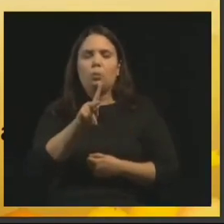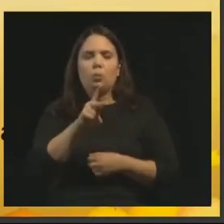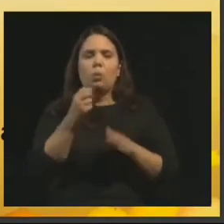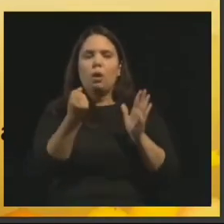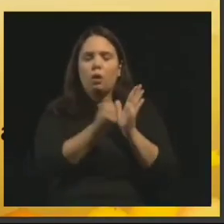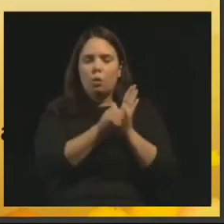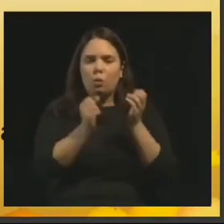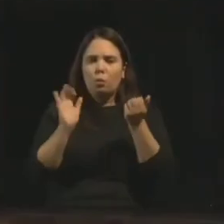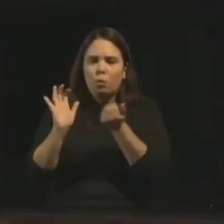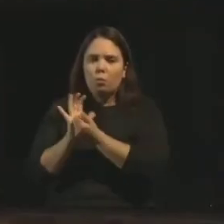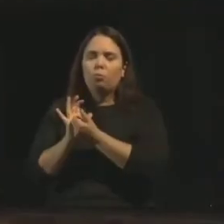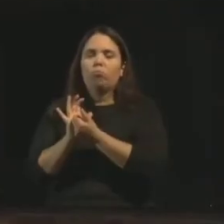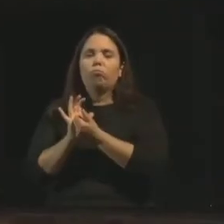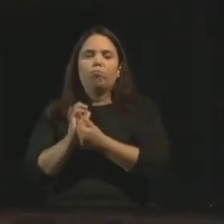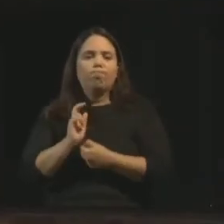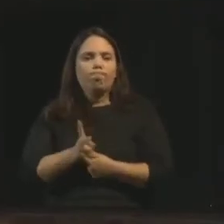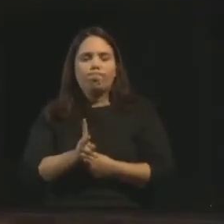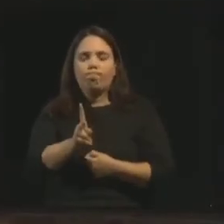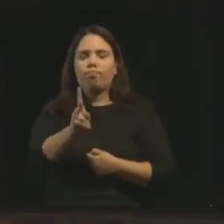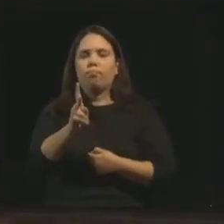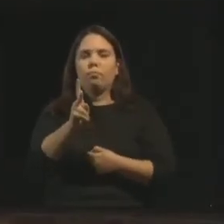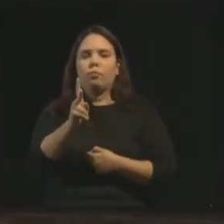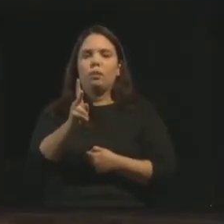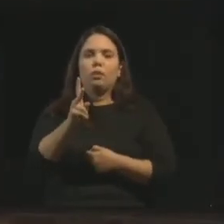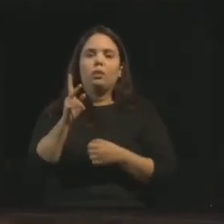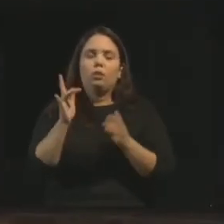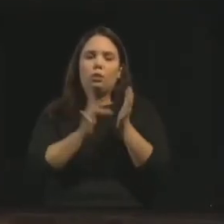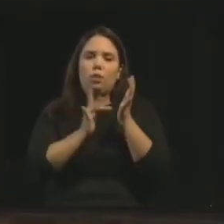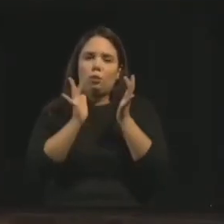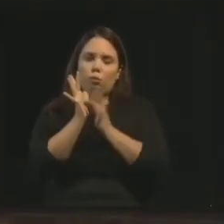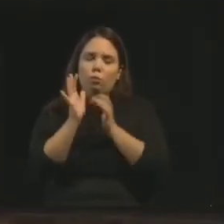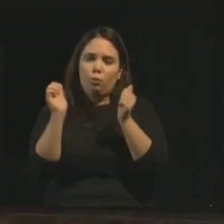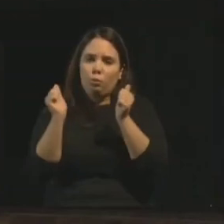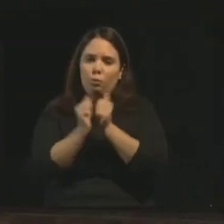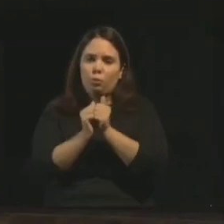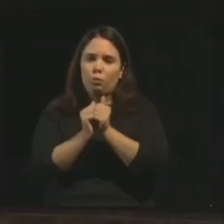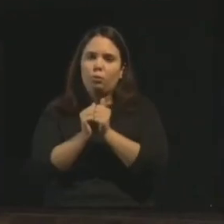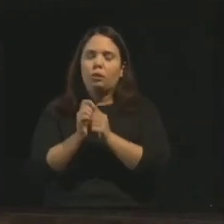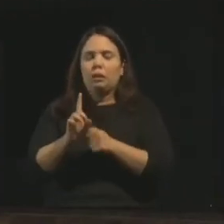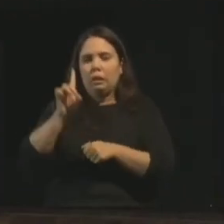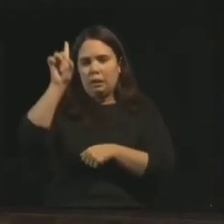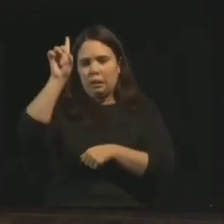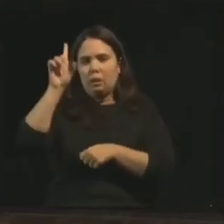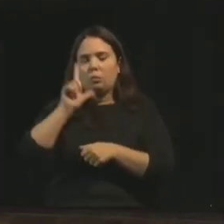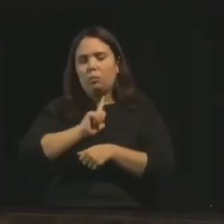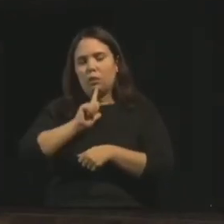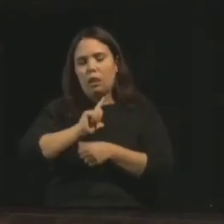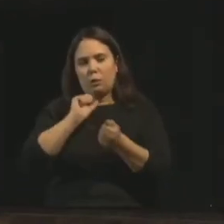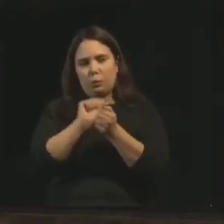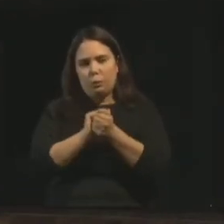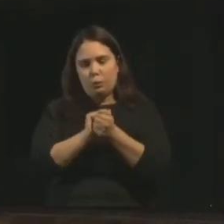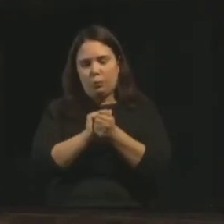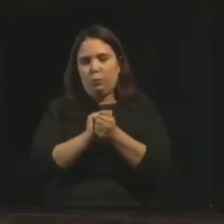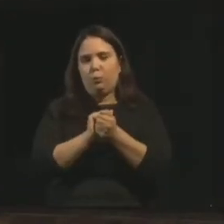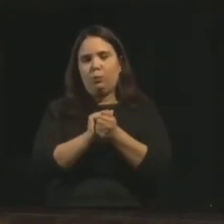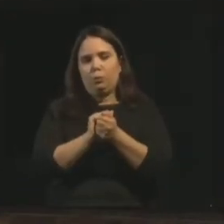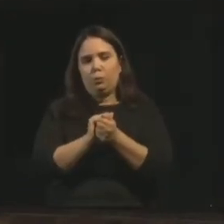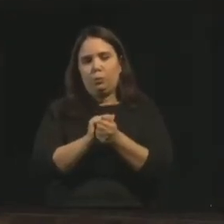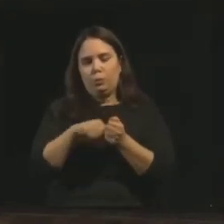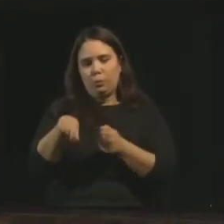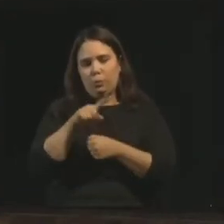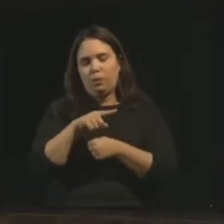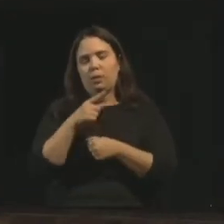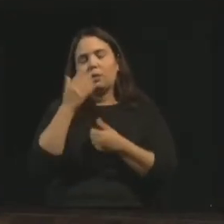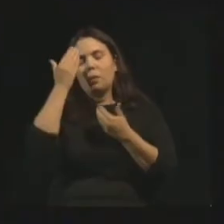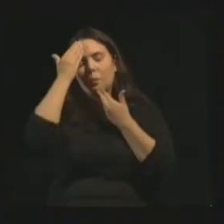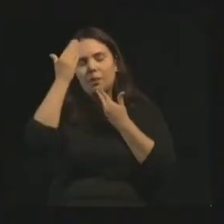esparge o amor infinito, serve sempre com Jesus e Deus estará contigo. Muito obrigado,